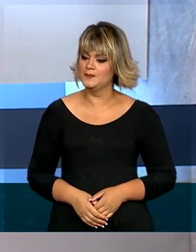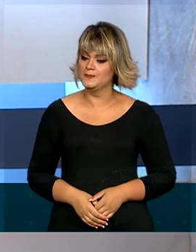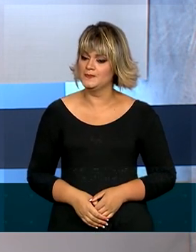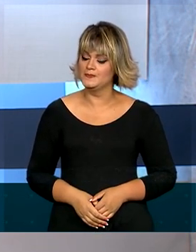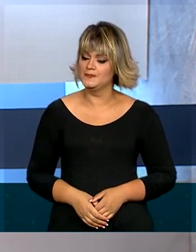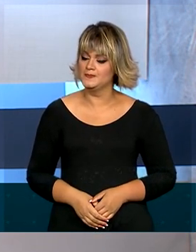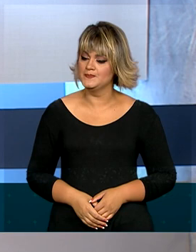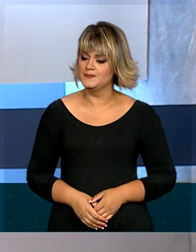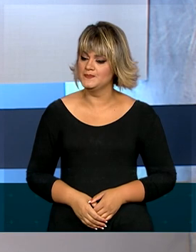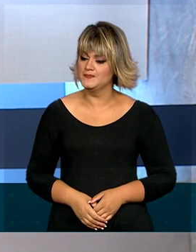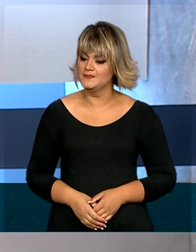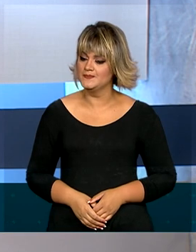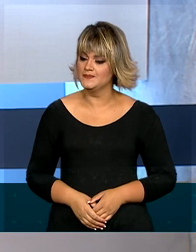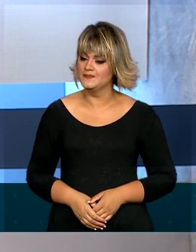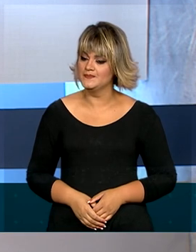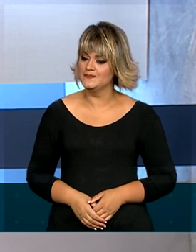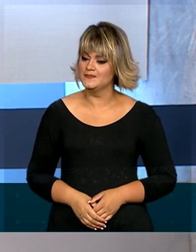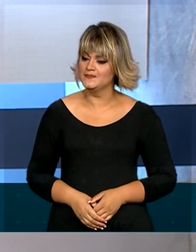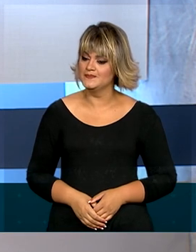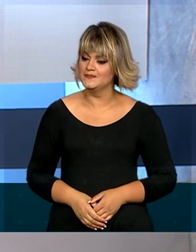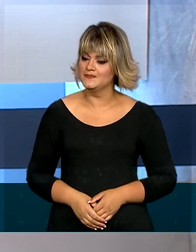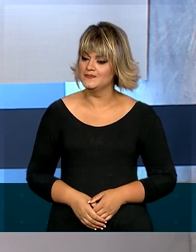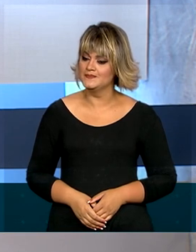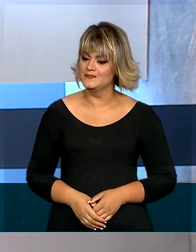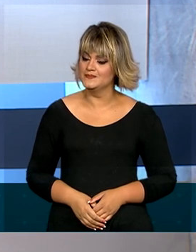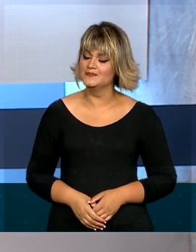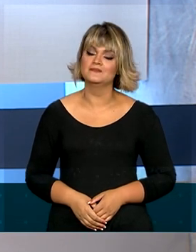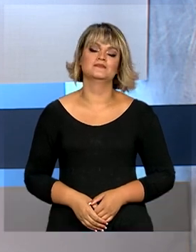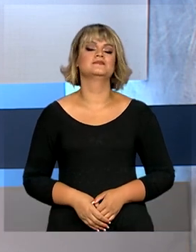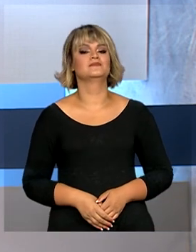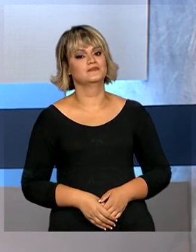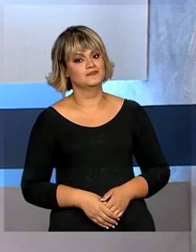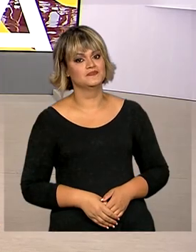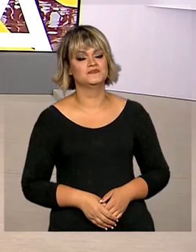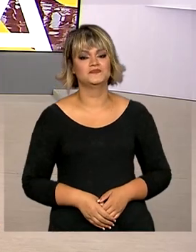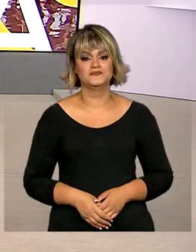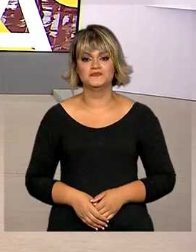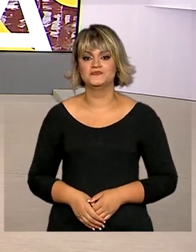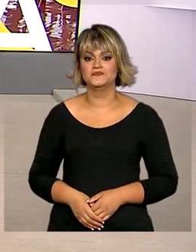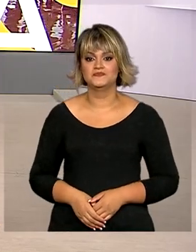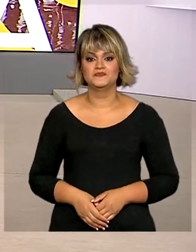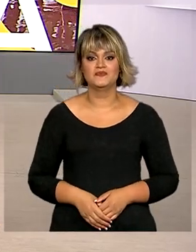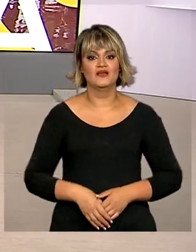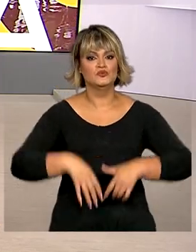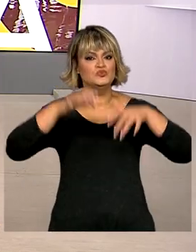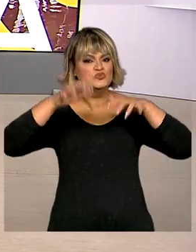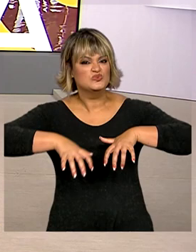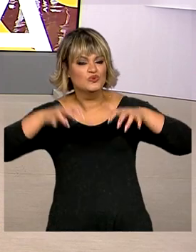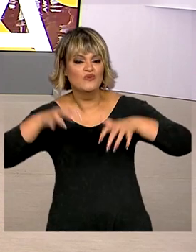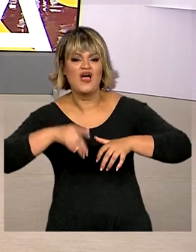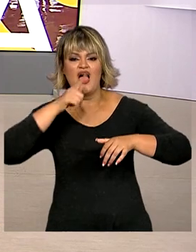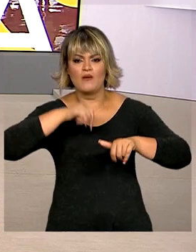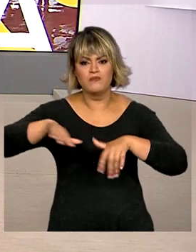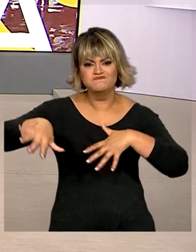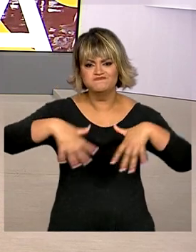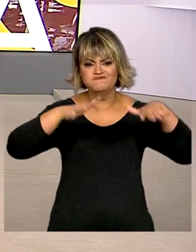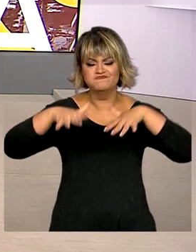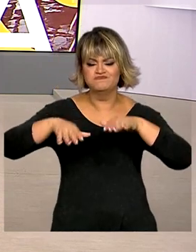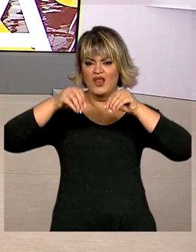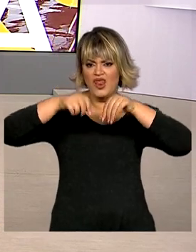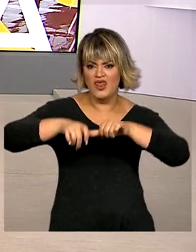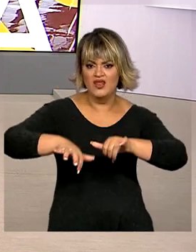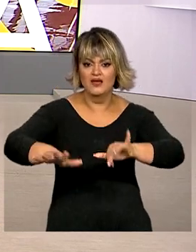sso.caps.gov.br. Chuvas, alagamentos e